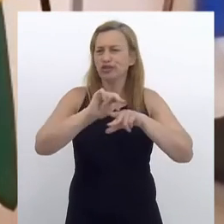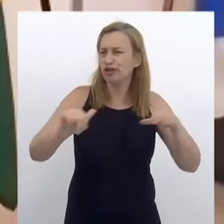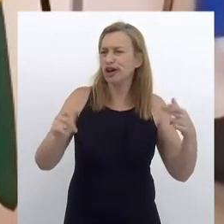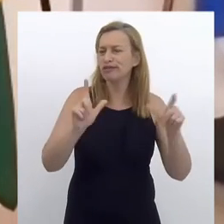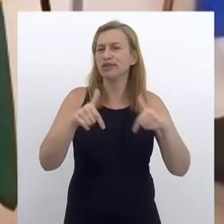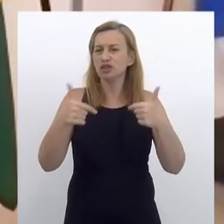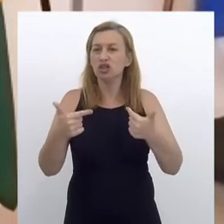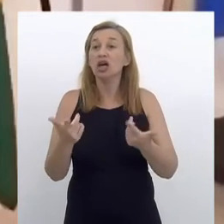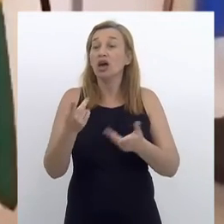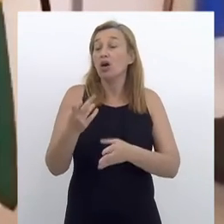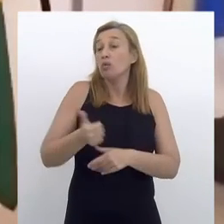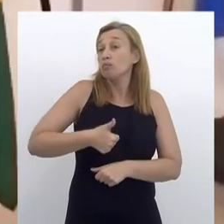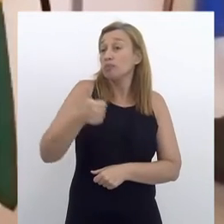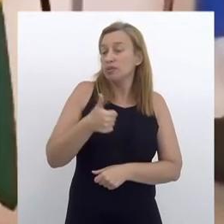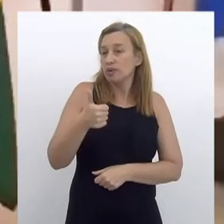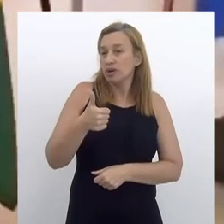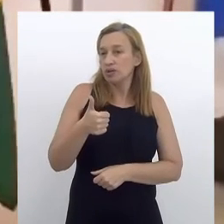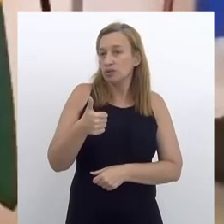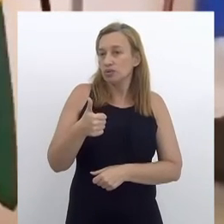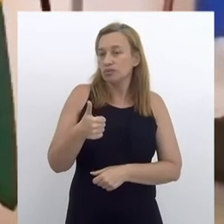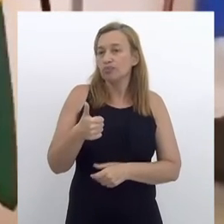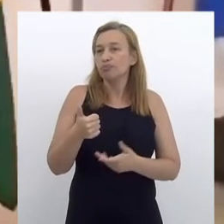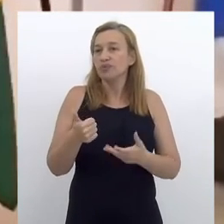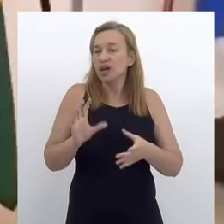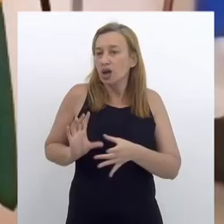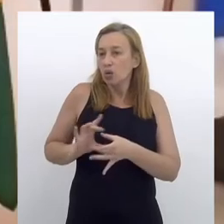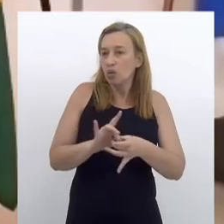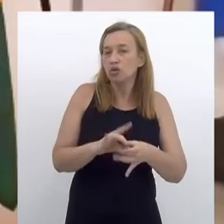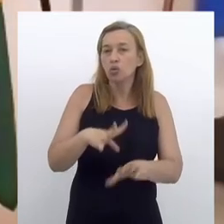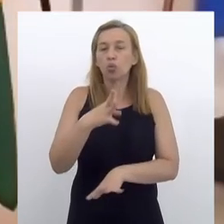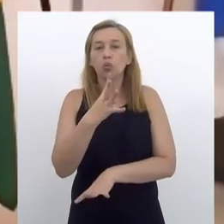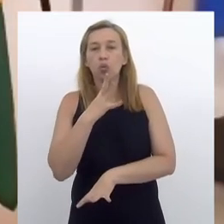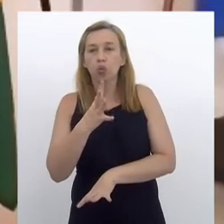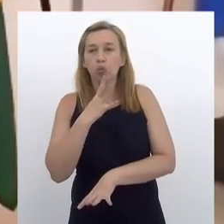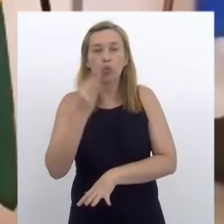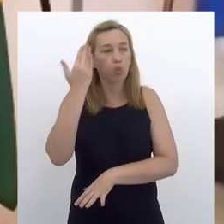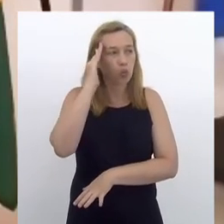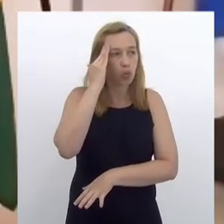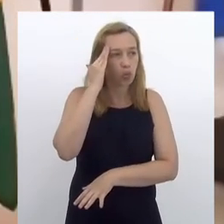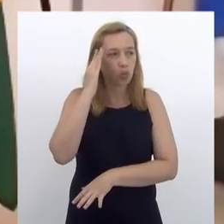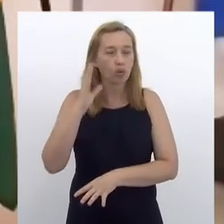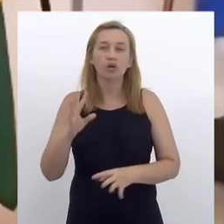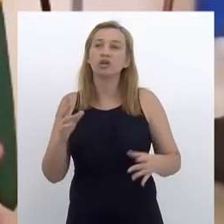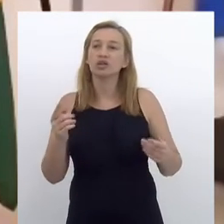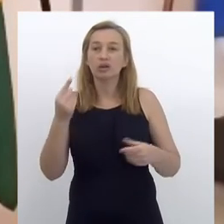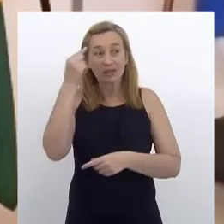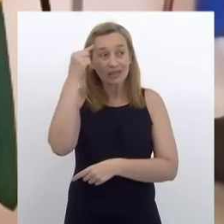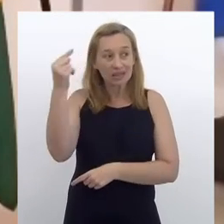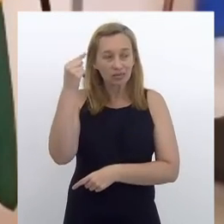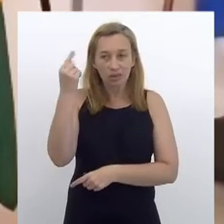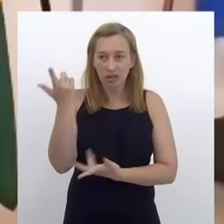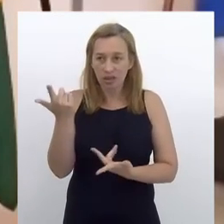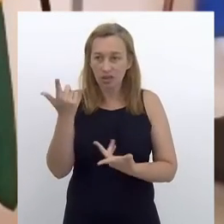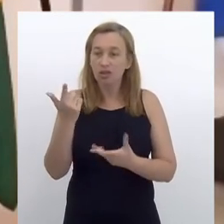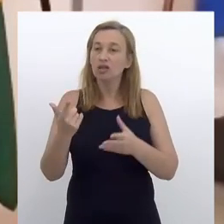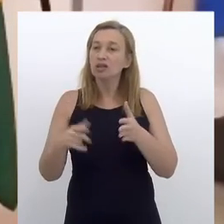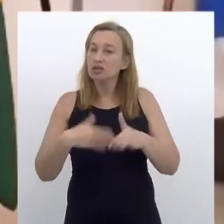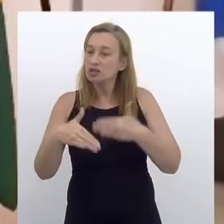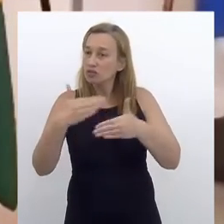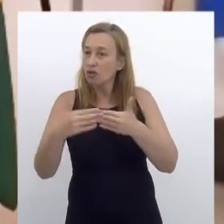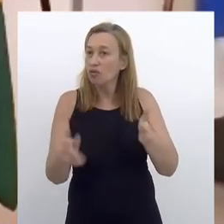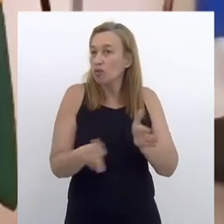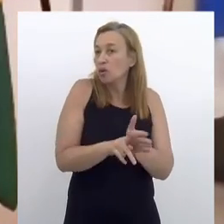do tema em diversos fóruns. E esse é o primeiro aspecto, consolidar o conhecimento e o entendimento que aquilo tem uma